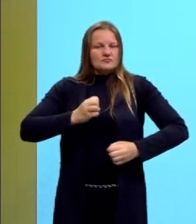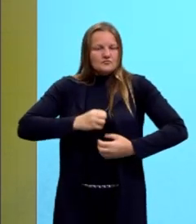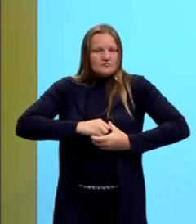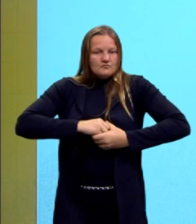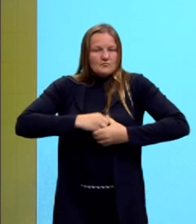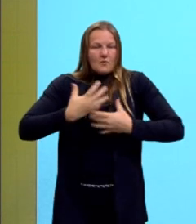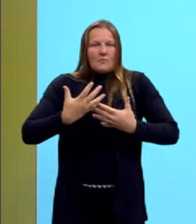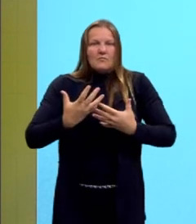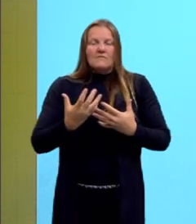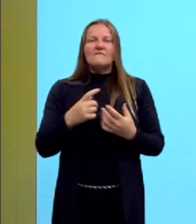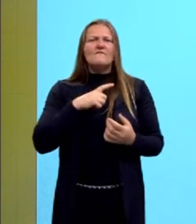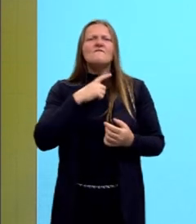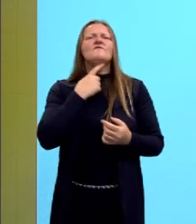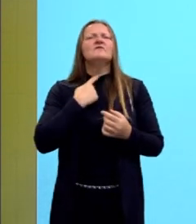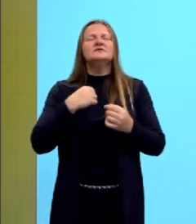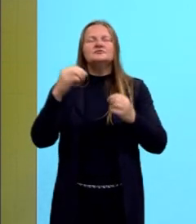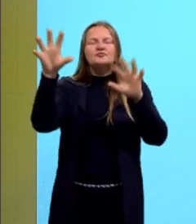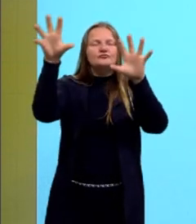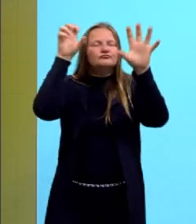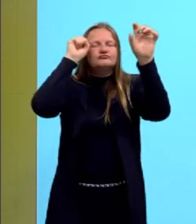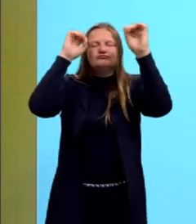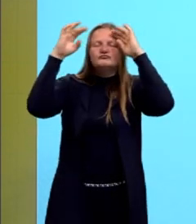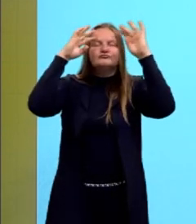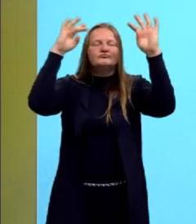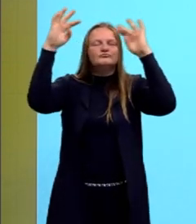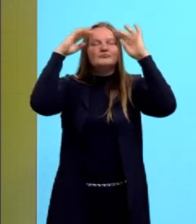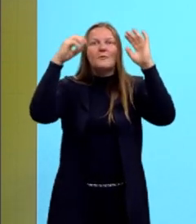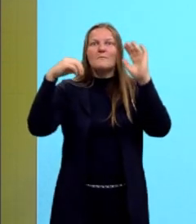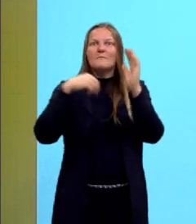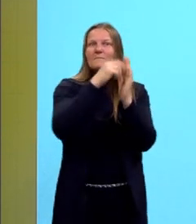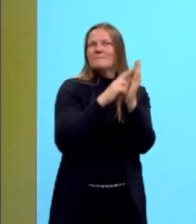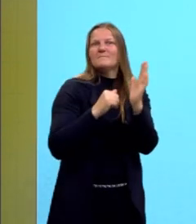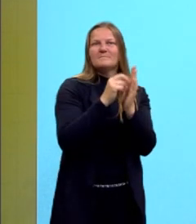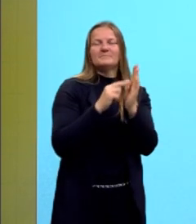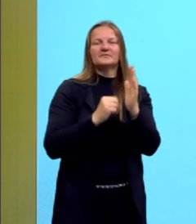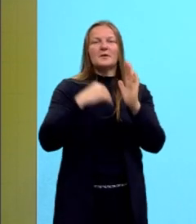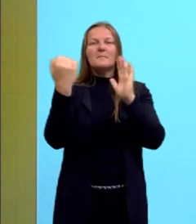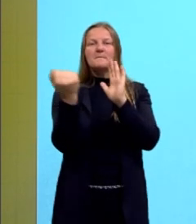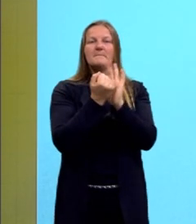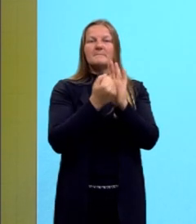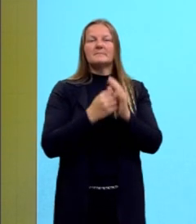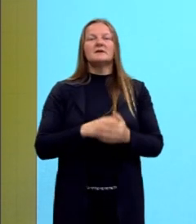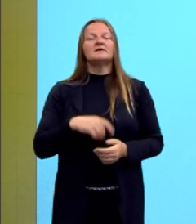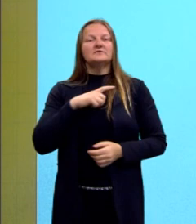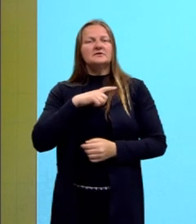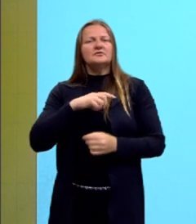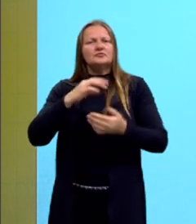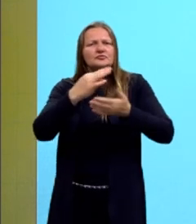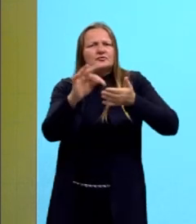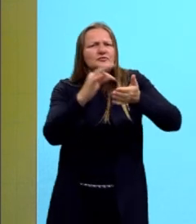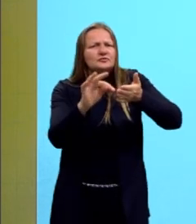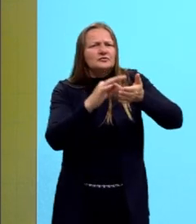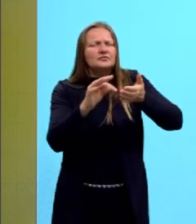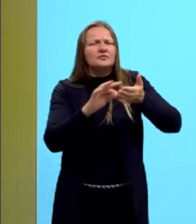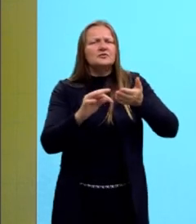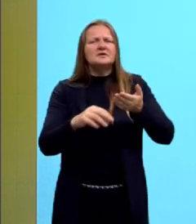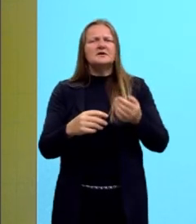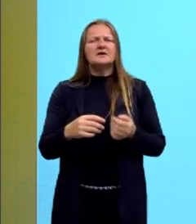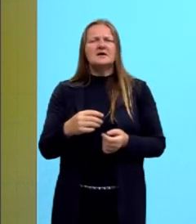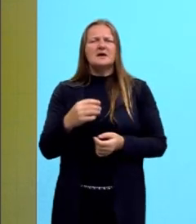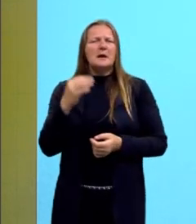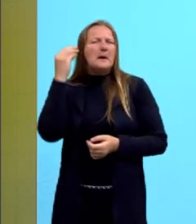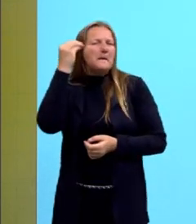registrando tudo o que lhe vier à mente. Então, esse foi um movimento marcado pelas teorias de Freud,